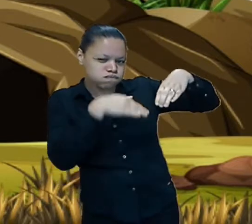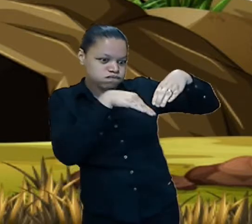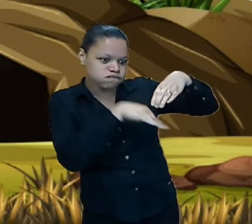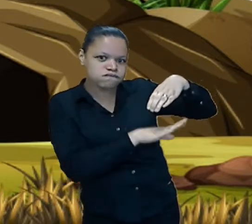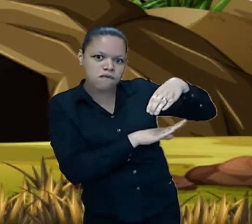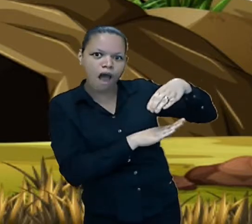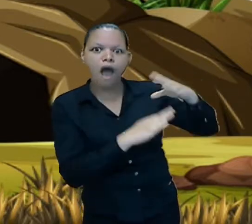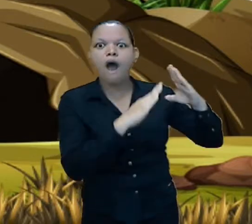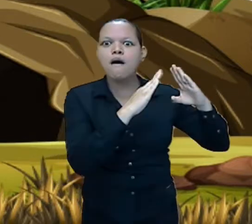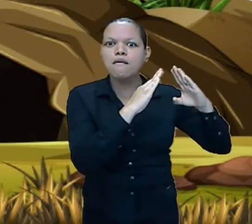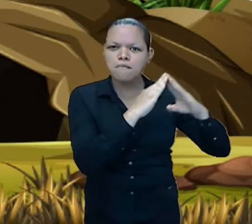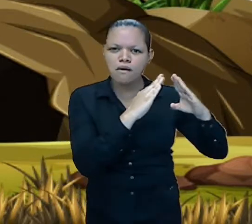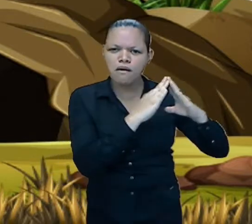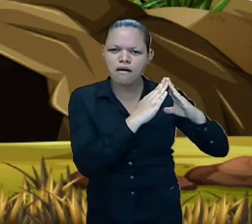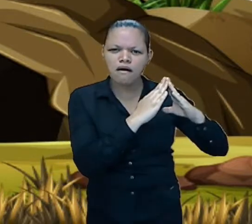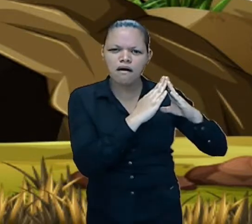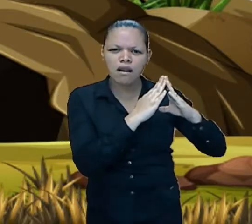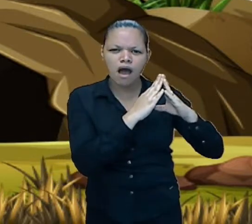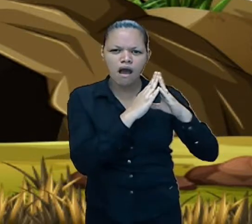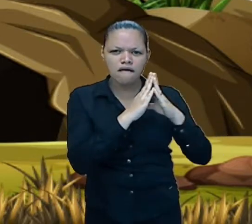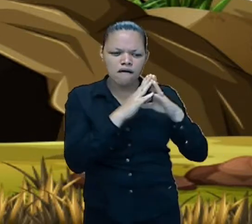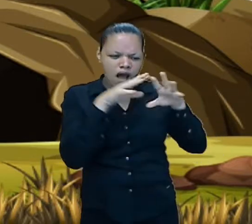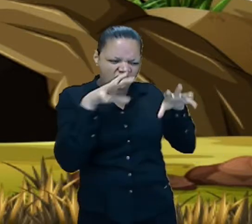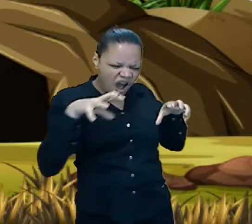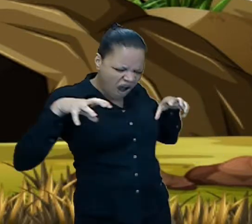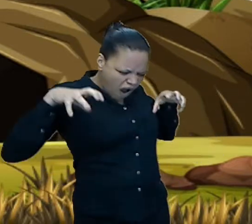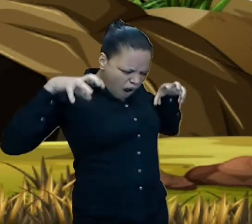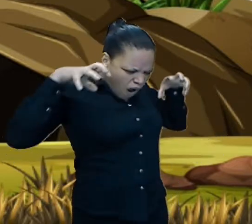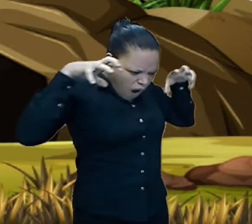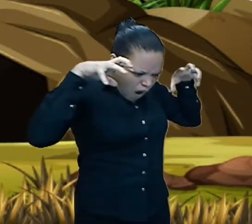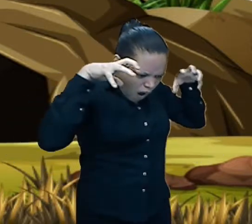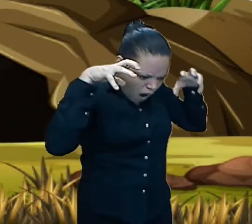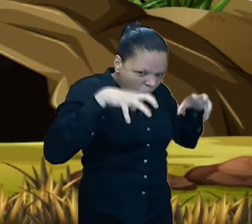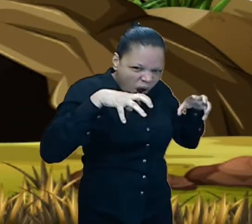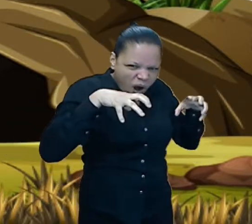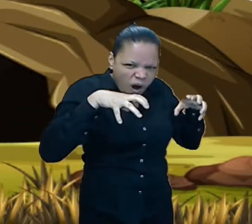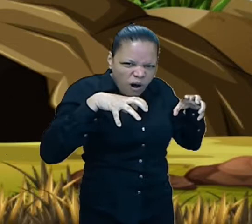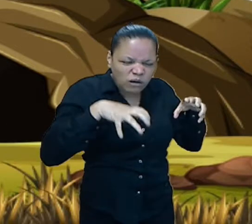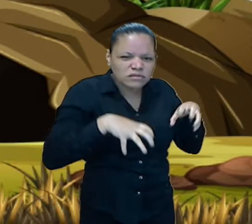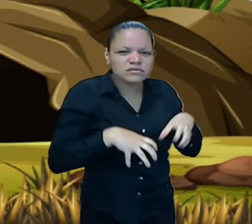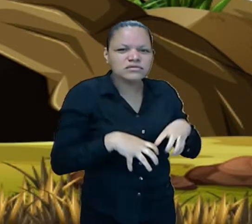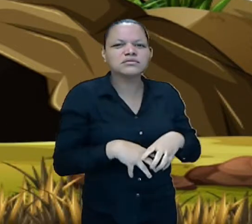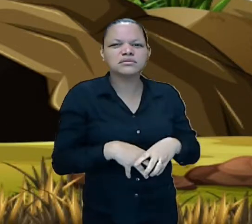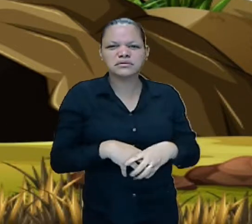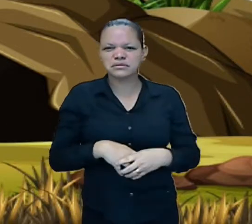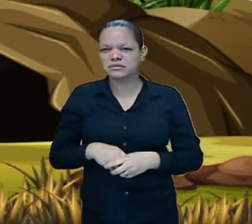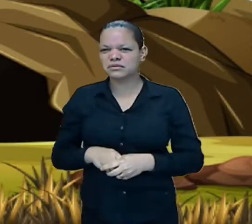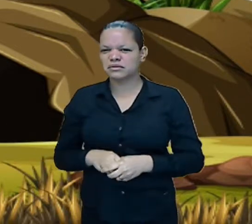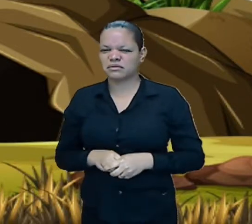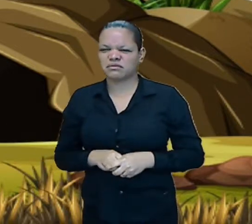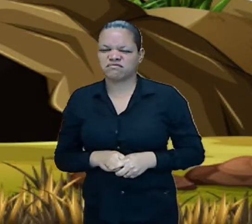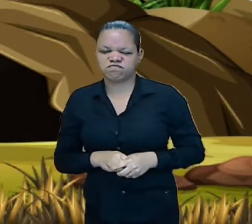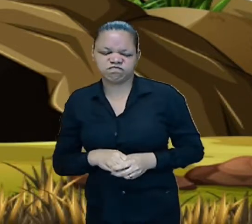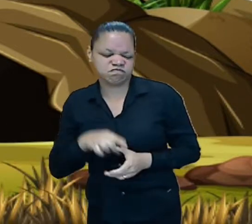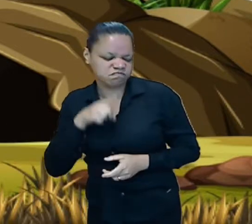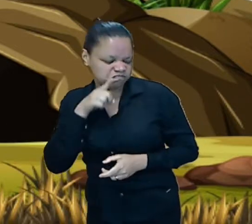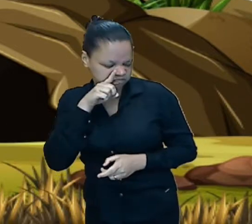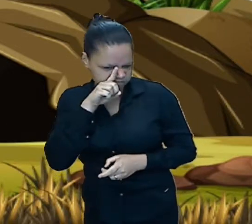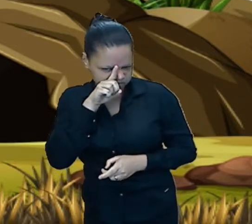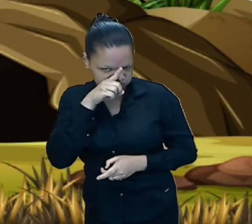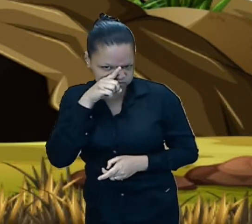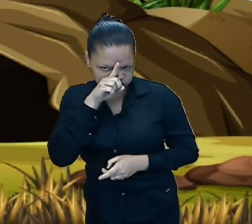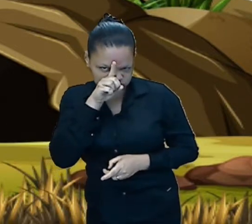morava um monstro monstruoso. Era um monstro